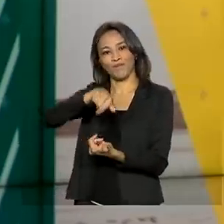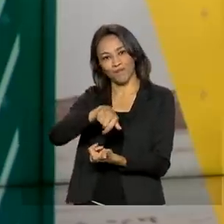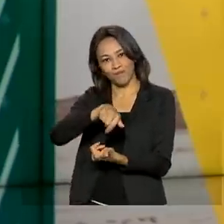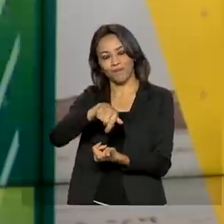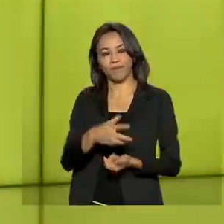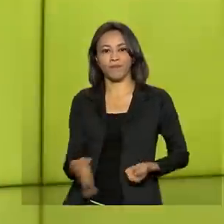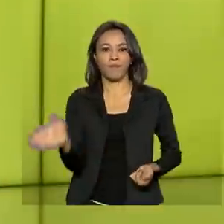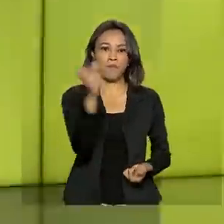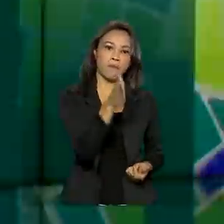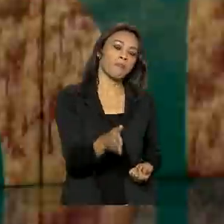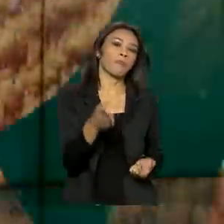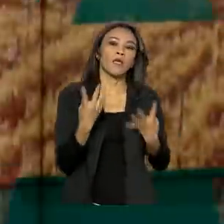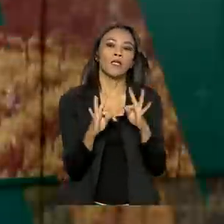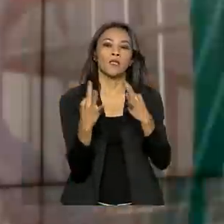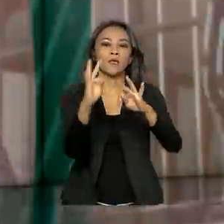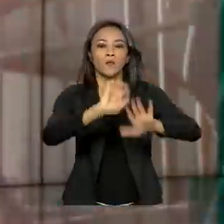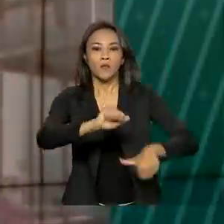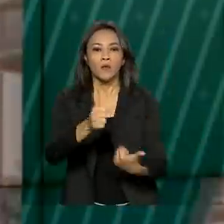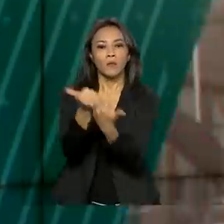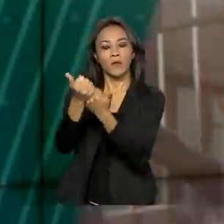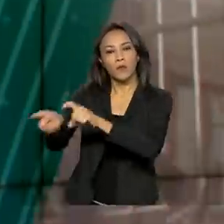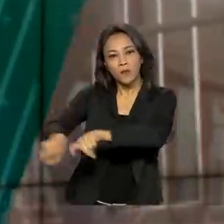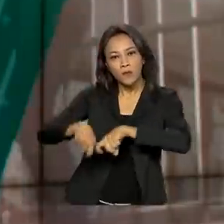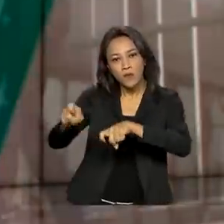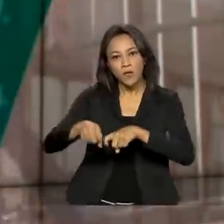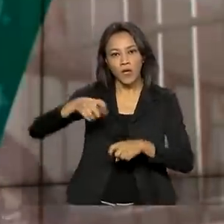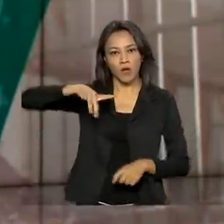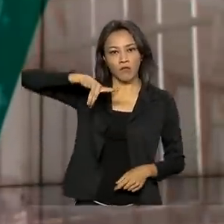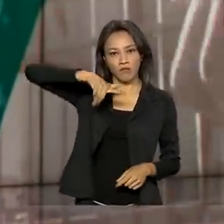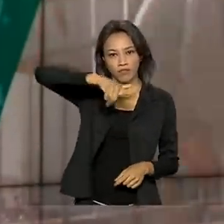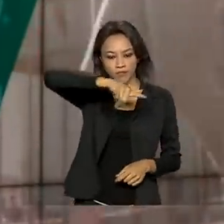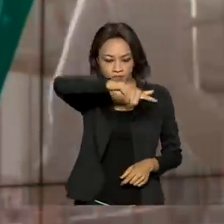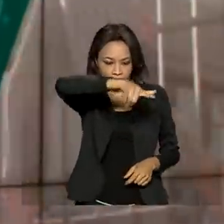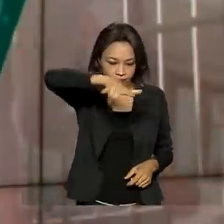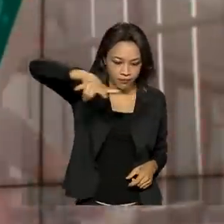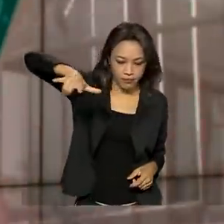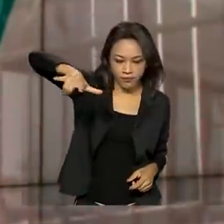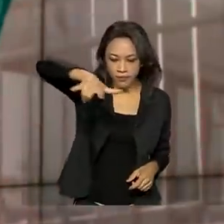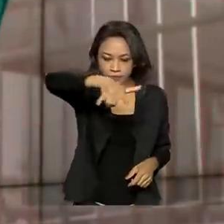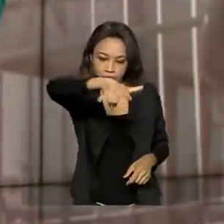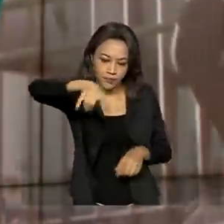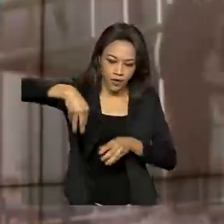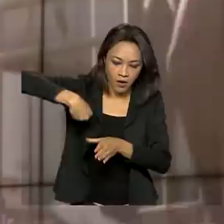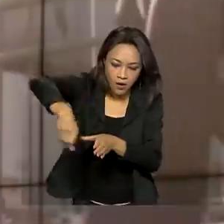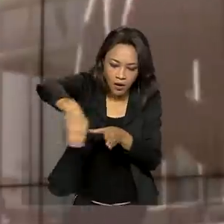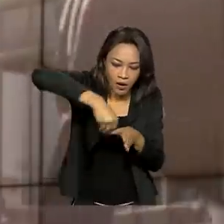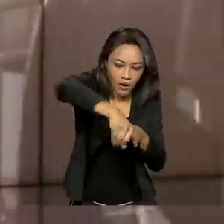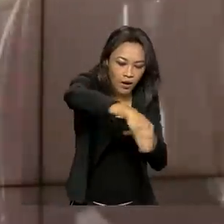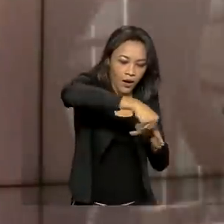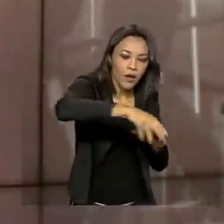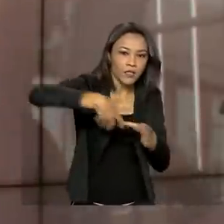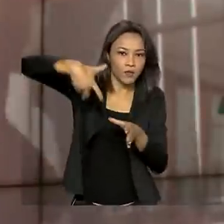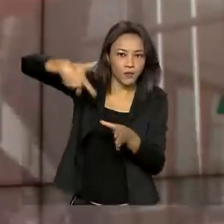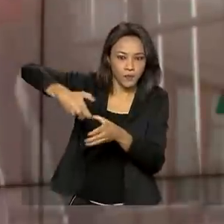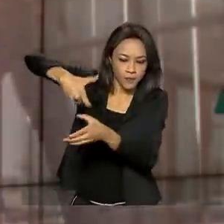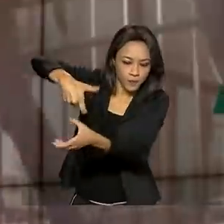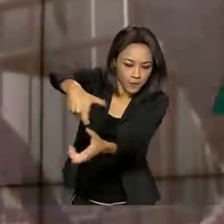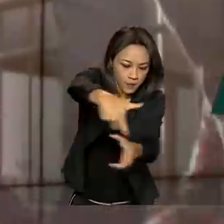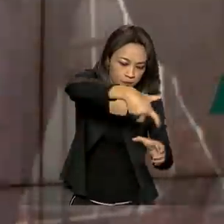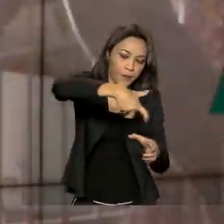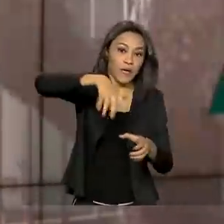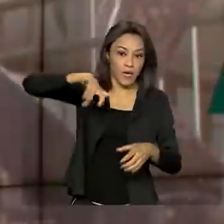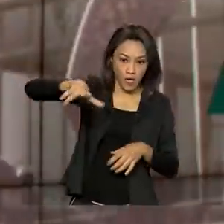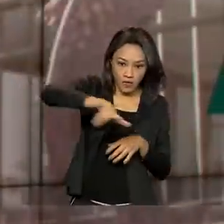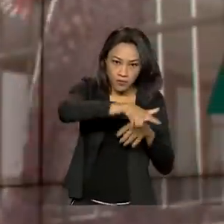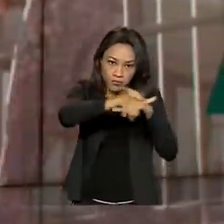Tecnologia a favor do campo. Drones estão sendo usados na plantação e na aplicação de defensivos agrícolas. Os